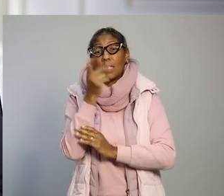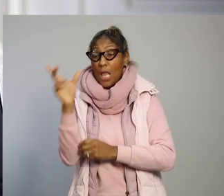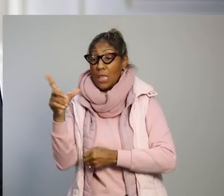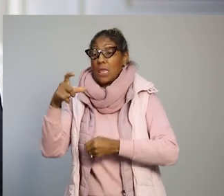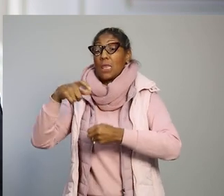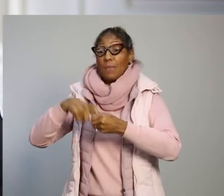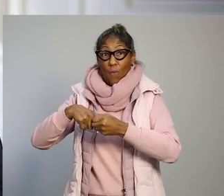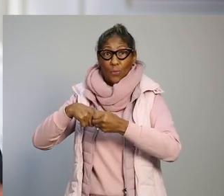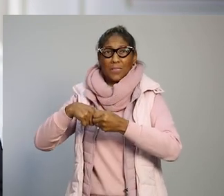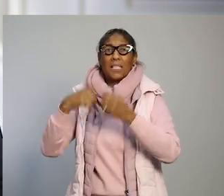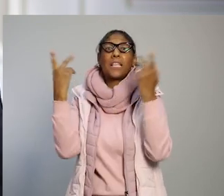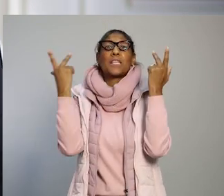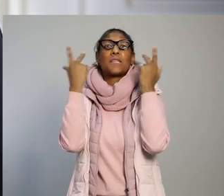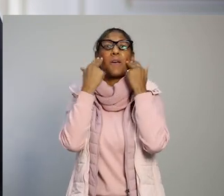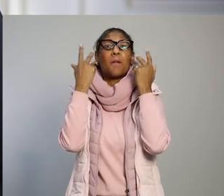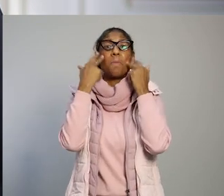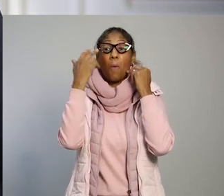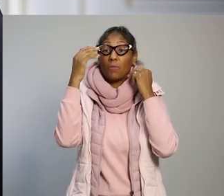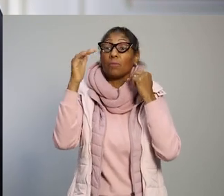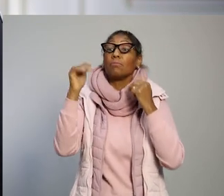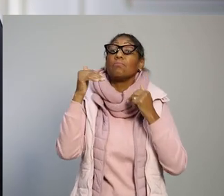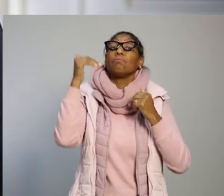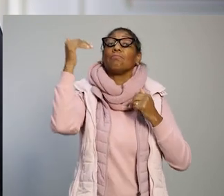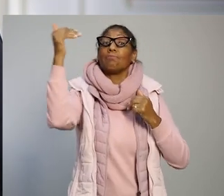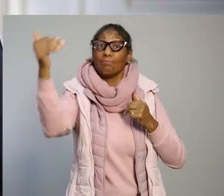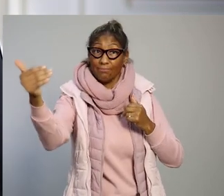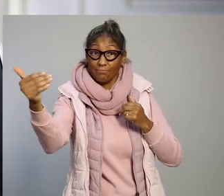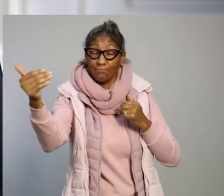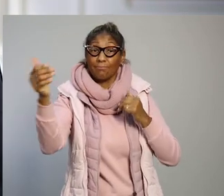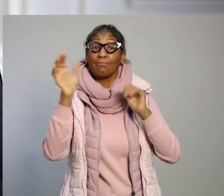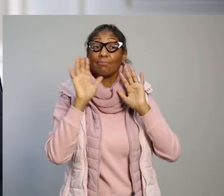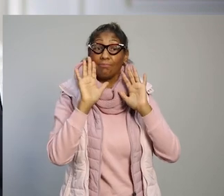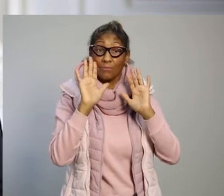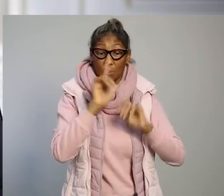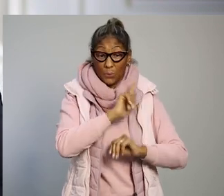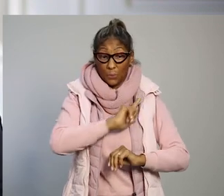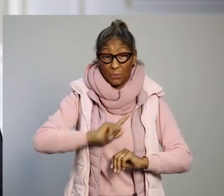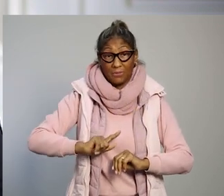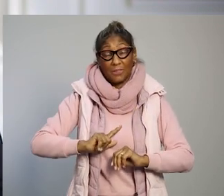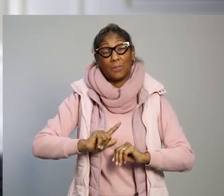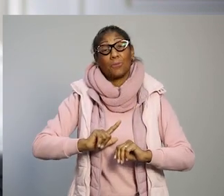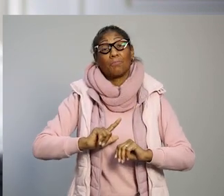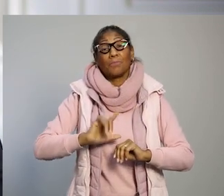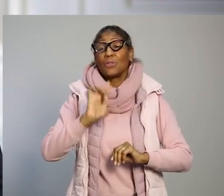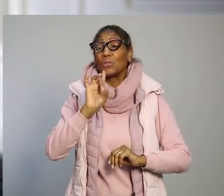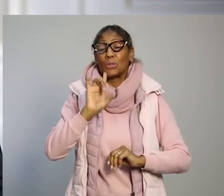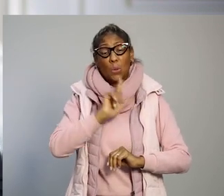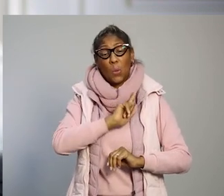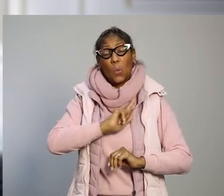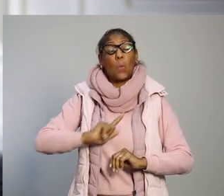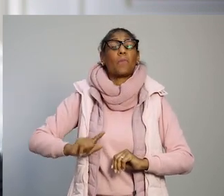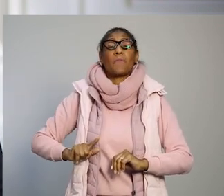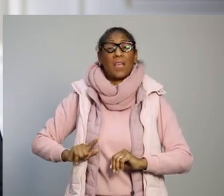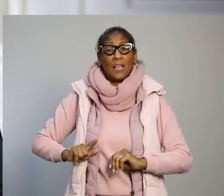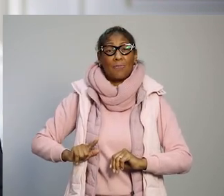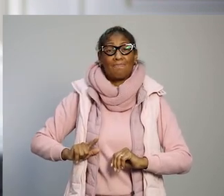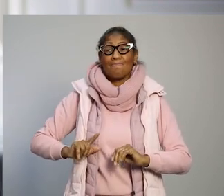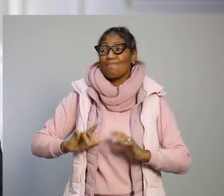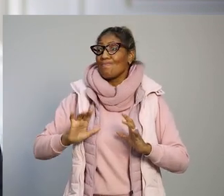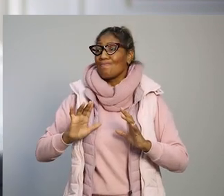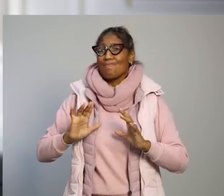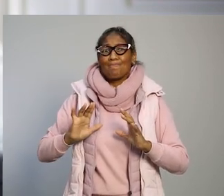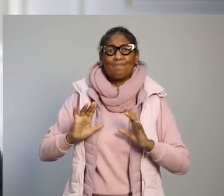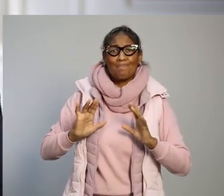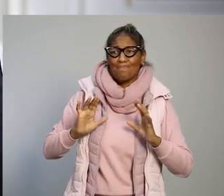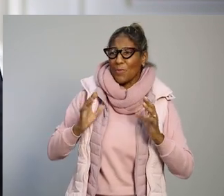normalidade mais adiante, quando for possível. Mesmo o nosso governo, que é apenas um governo, não tem a